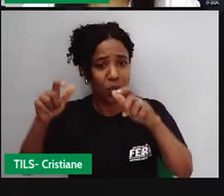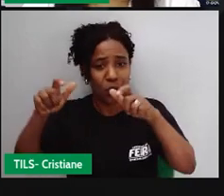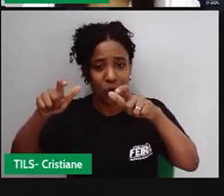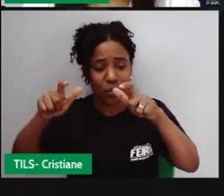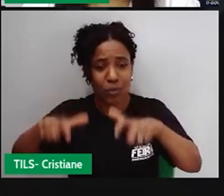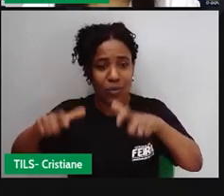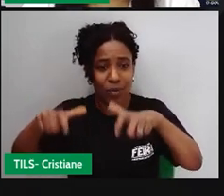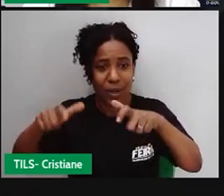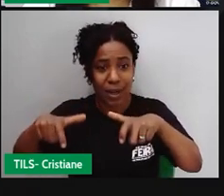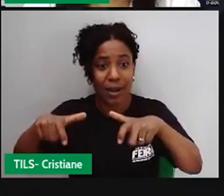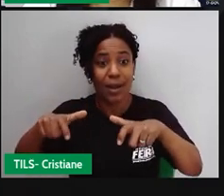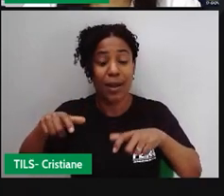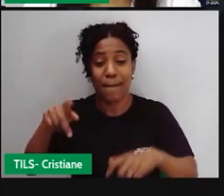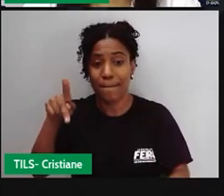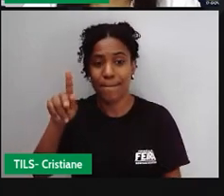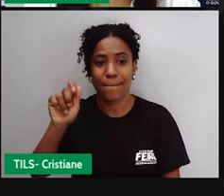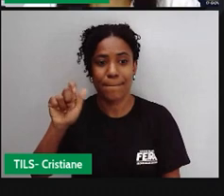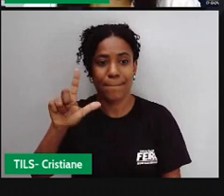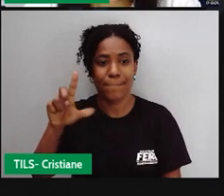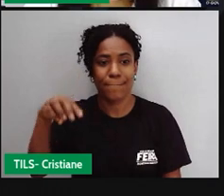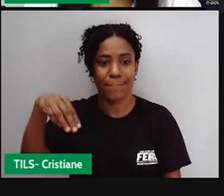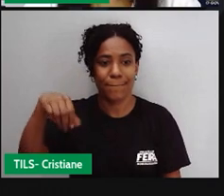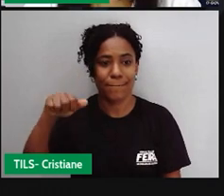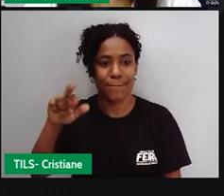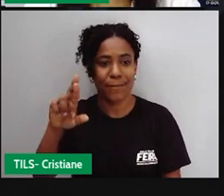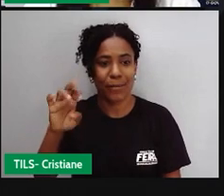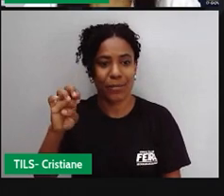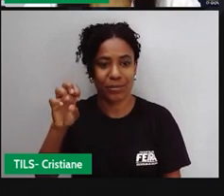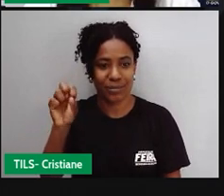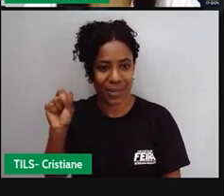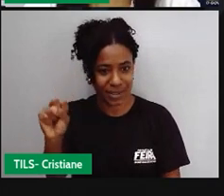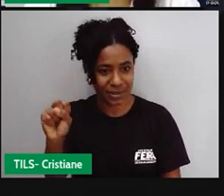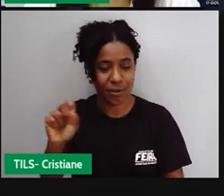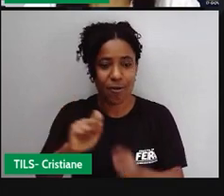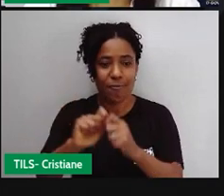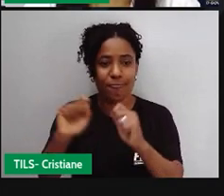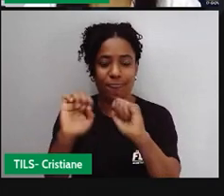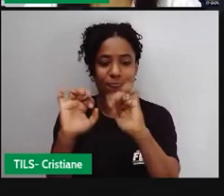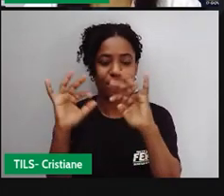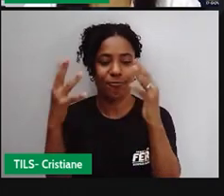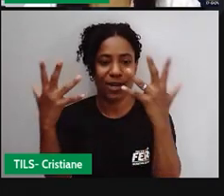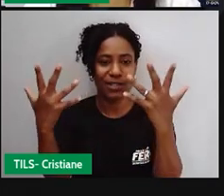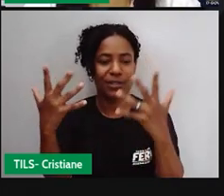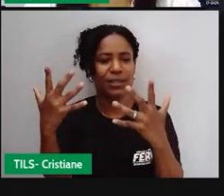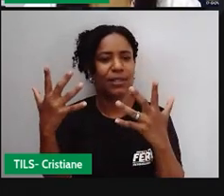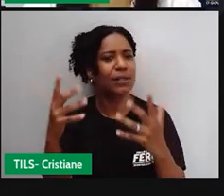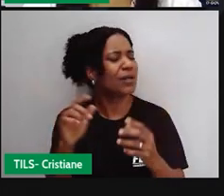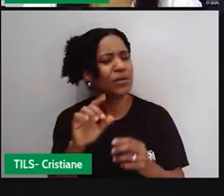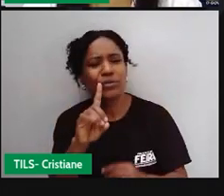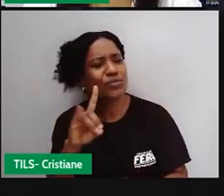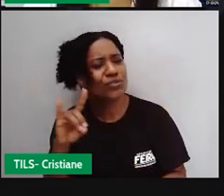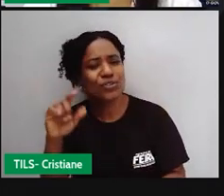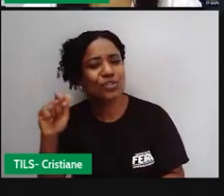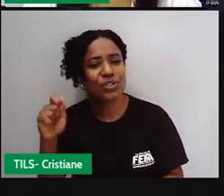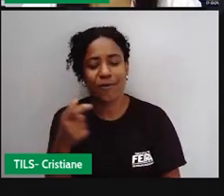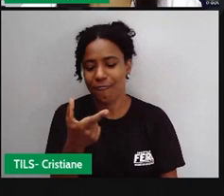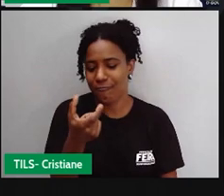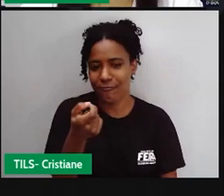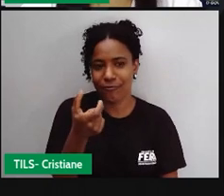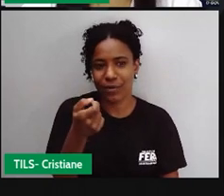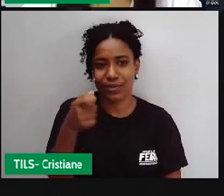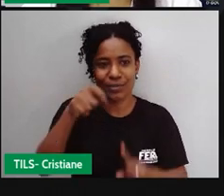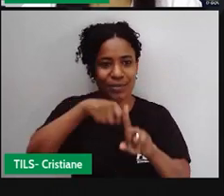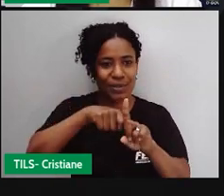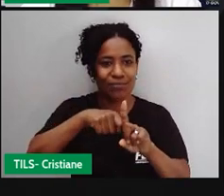quilombo dos palmares, fazendo uma festa comemorativa ao dia 20 de novembro, e foi